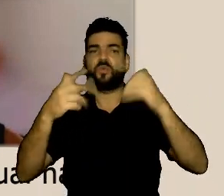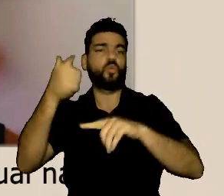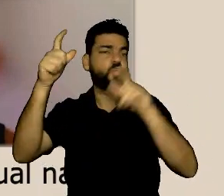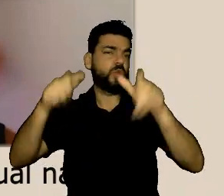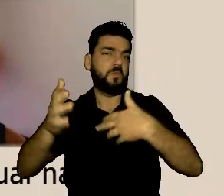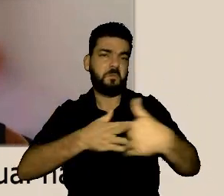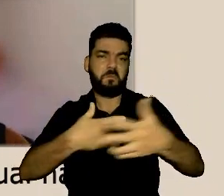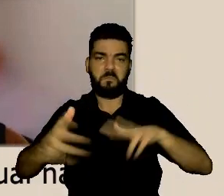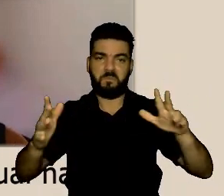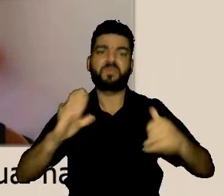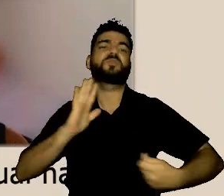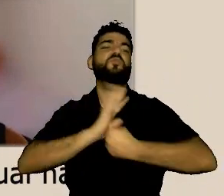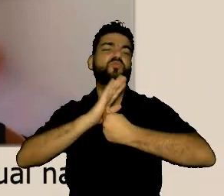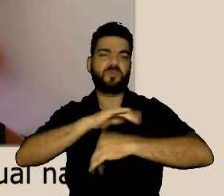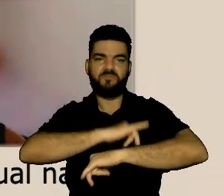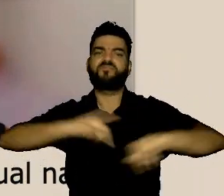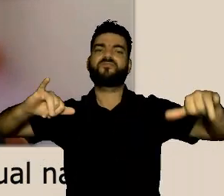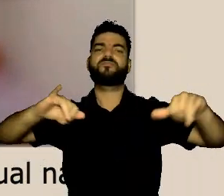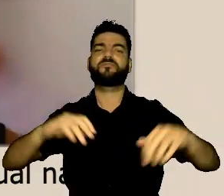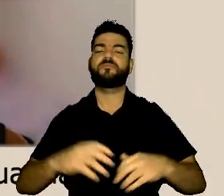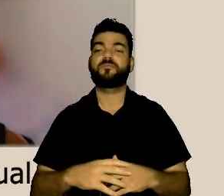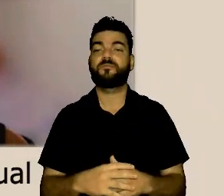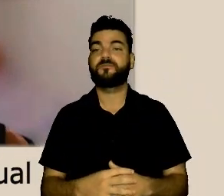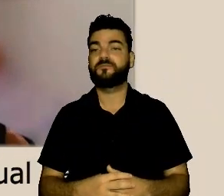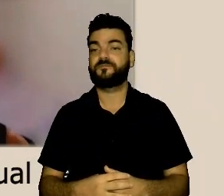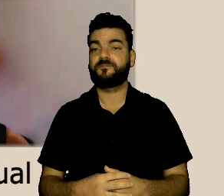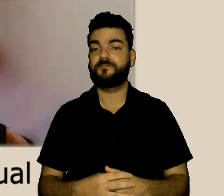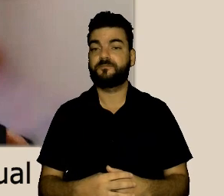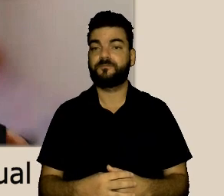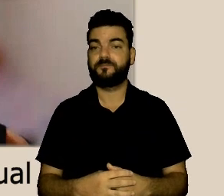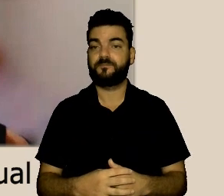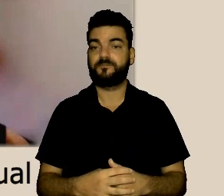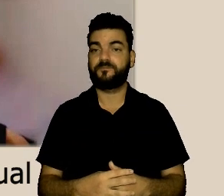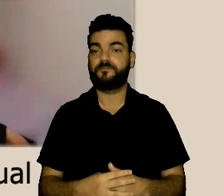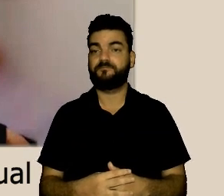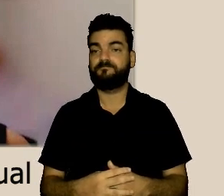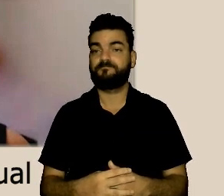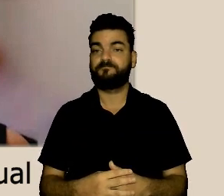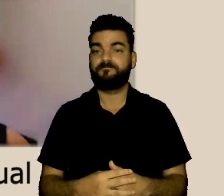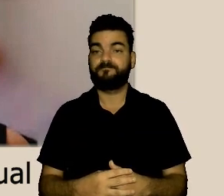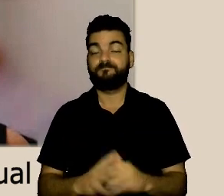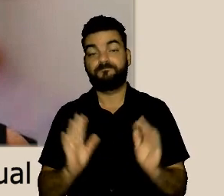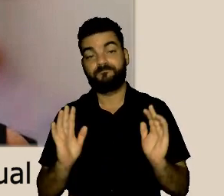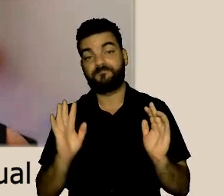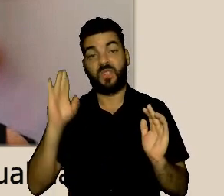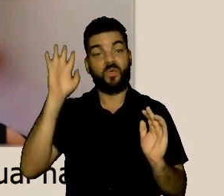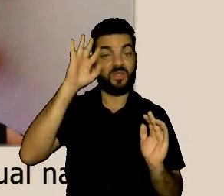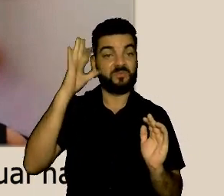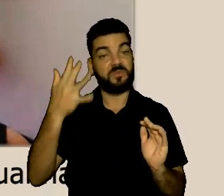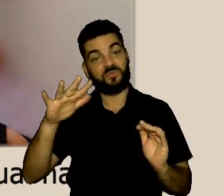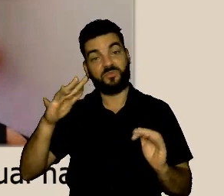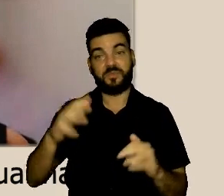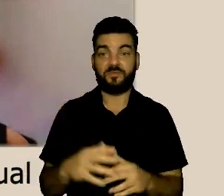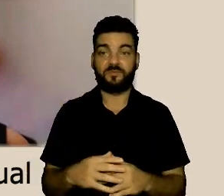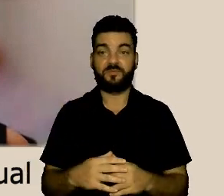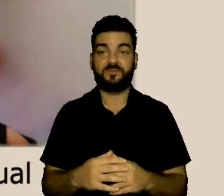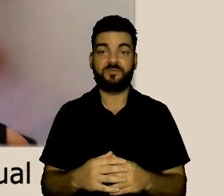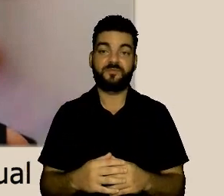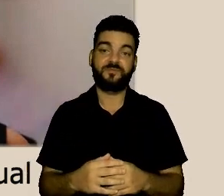mesmo que seja em uma avaliação de desempenho em outro local e aí o que